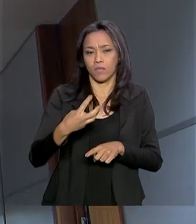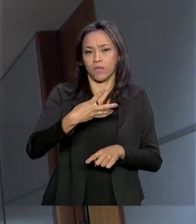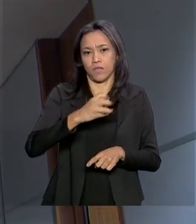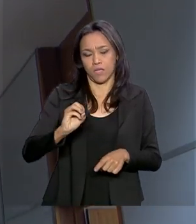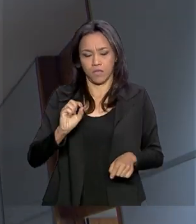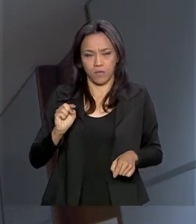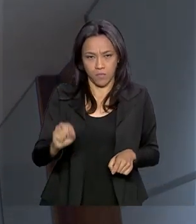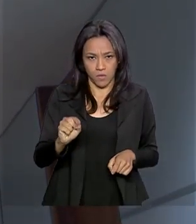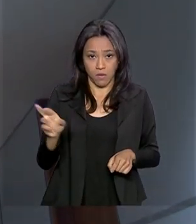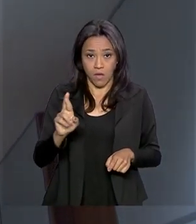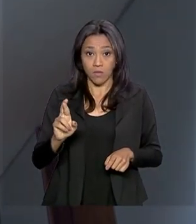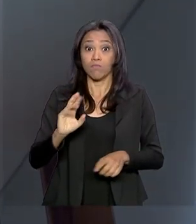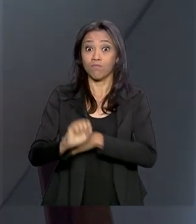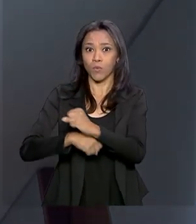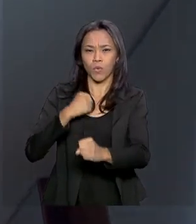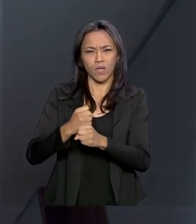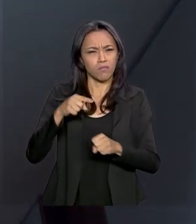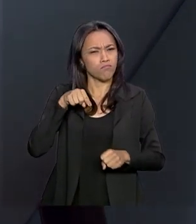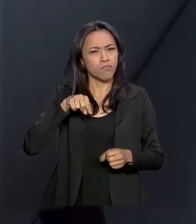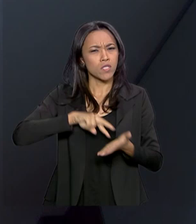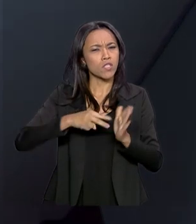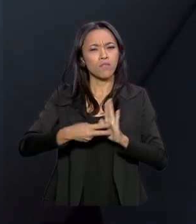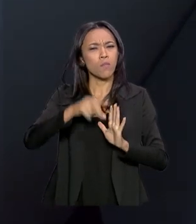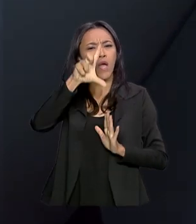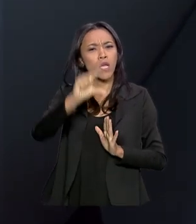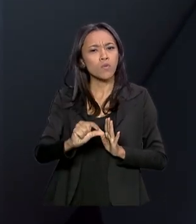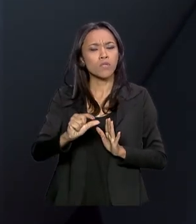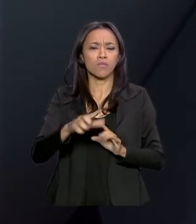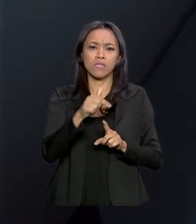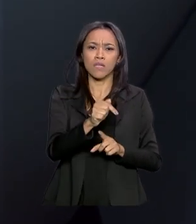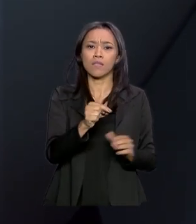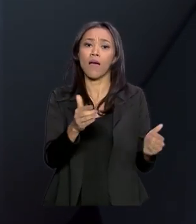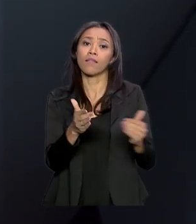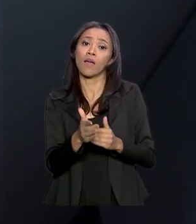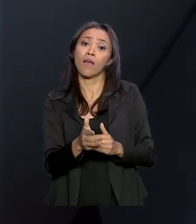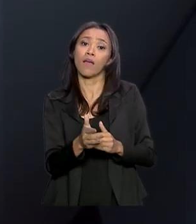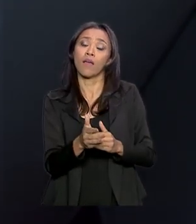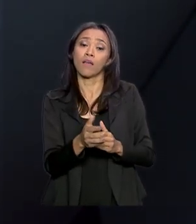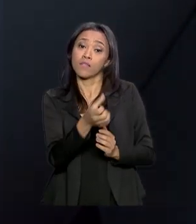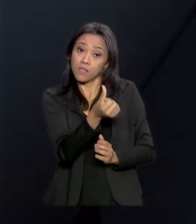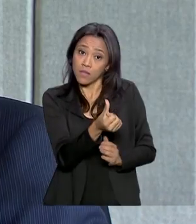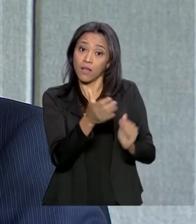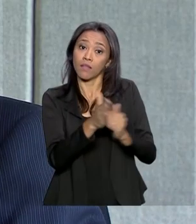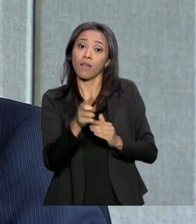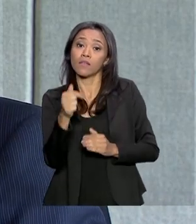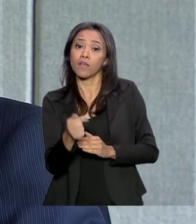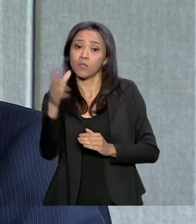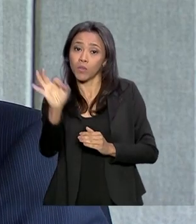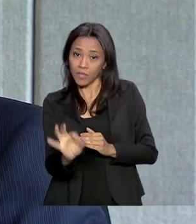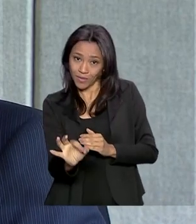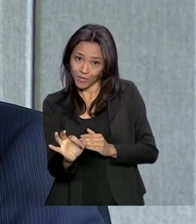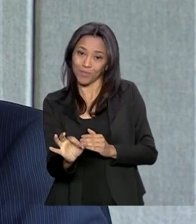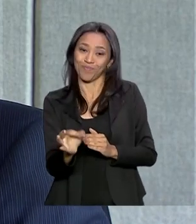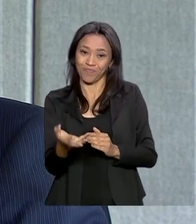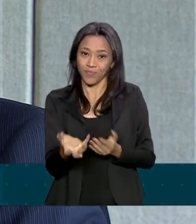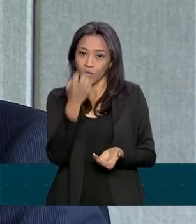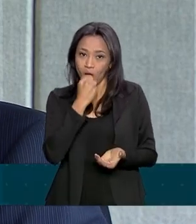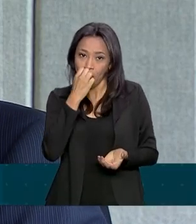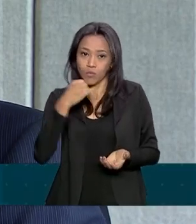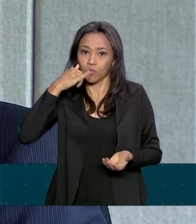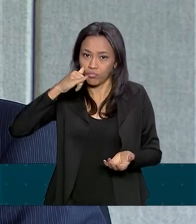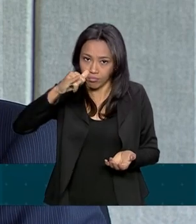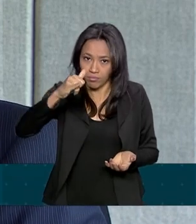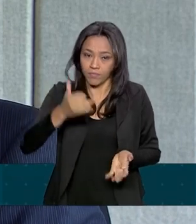mil reais por ano, uma redução de 6% a 7% nos gastos com luz. É uma busca permanente de